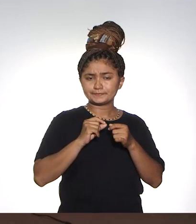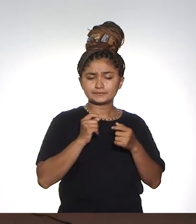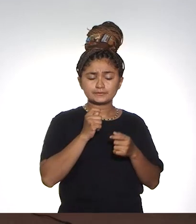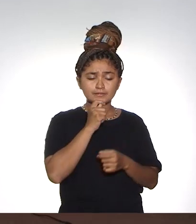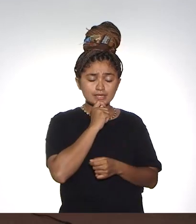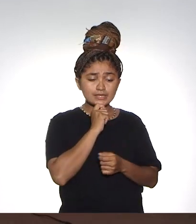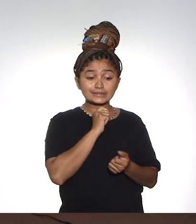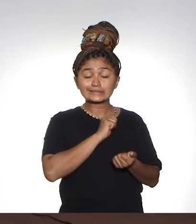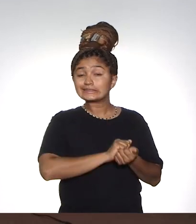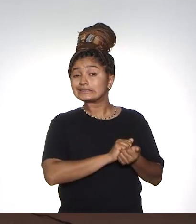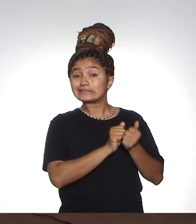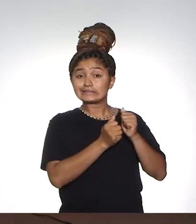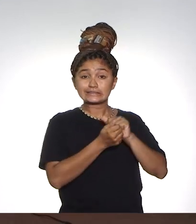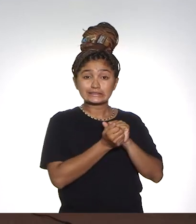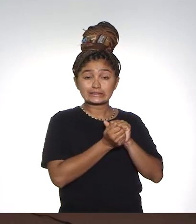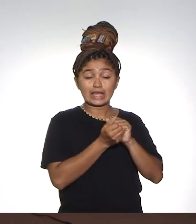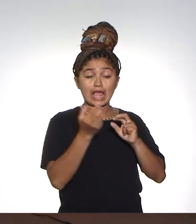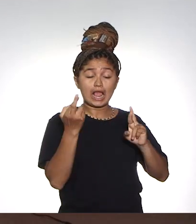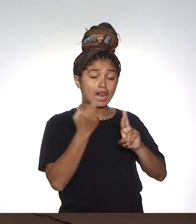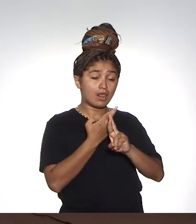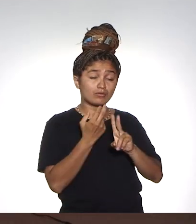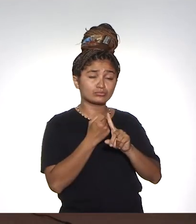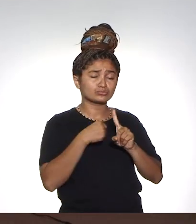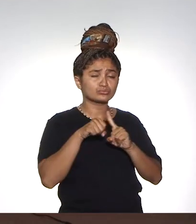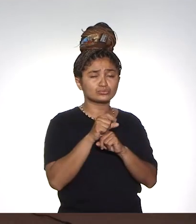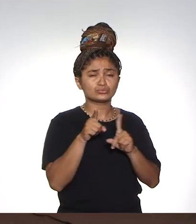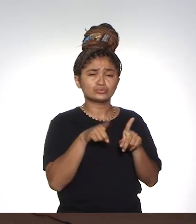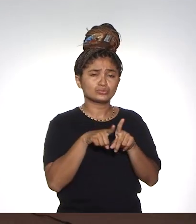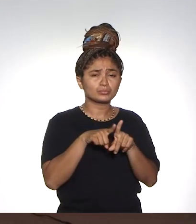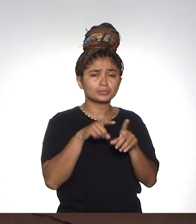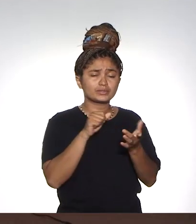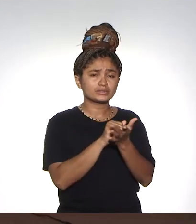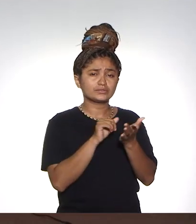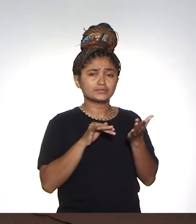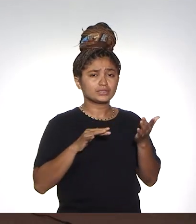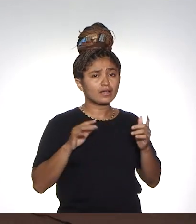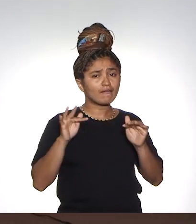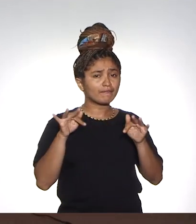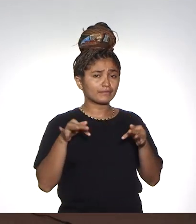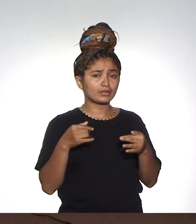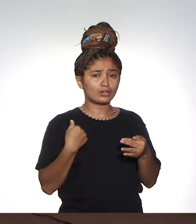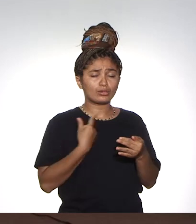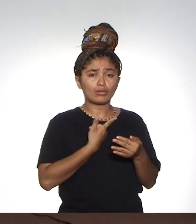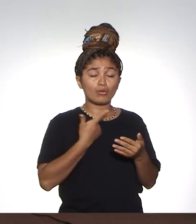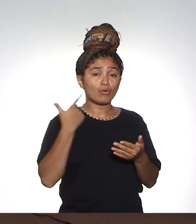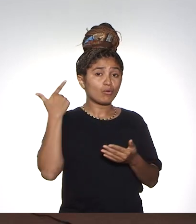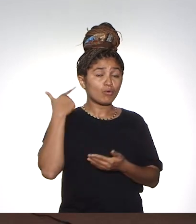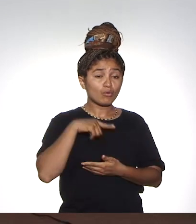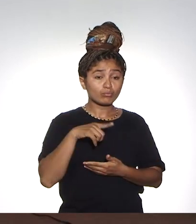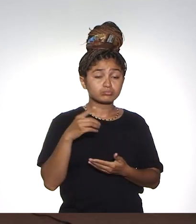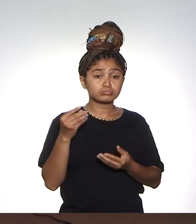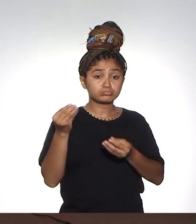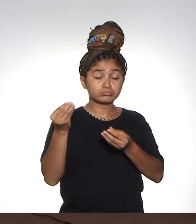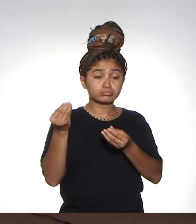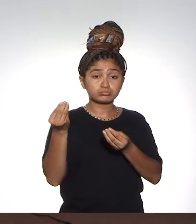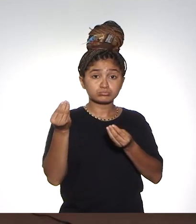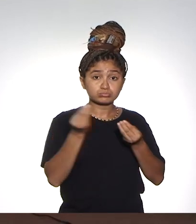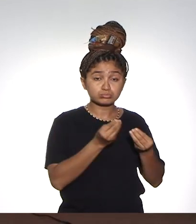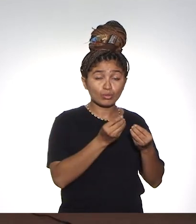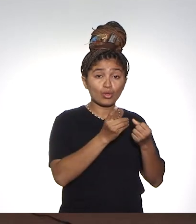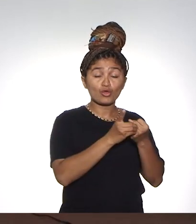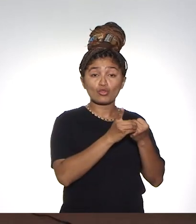com essa reinversão das nossas relações sociais e até das nossas atividades fins, que nós conseguimos trazer um